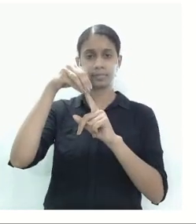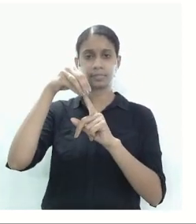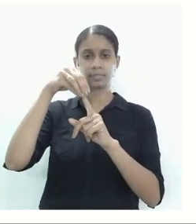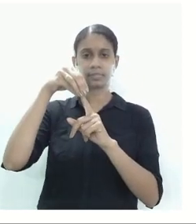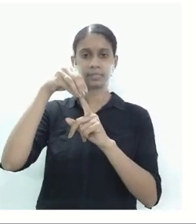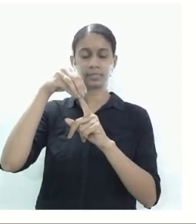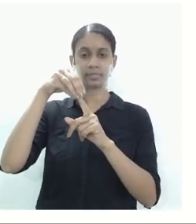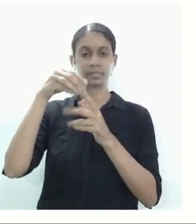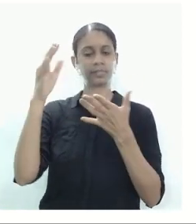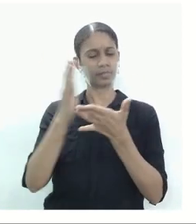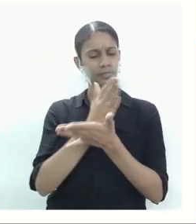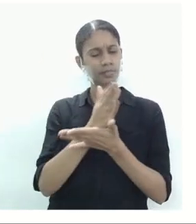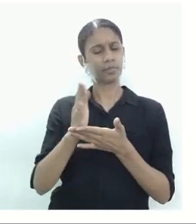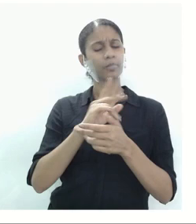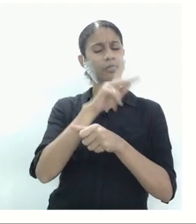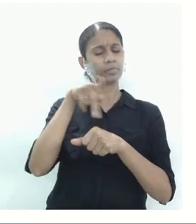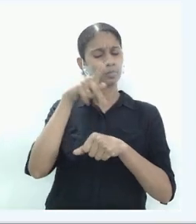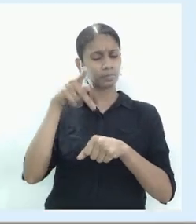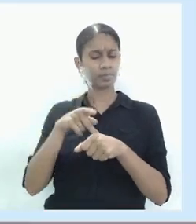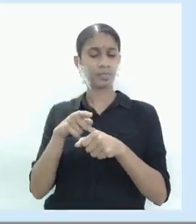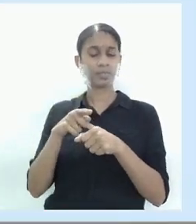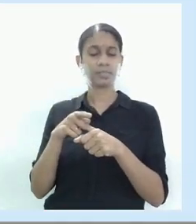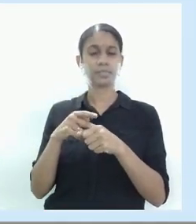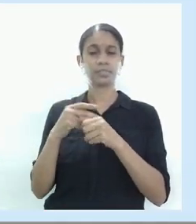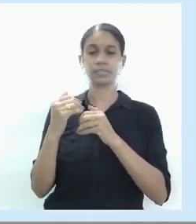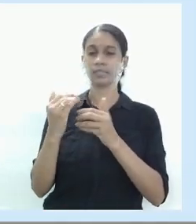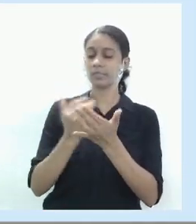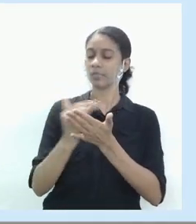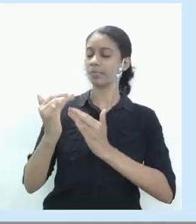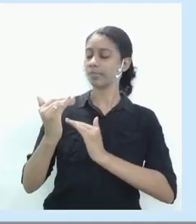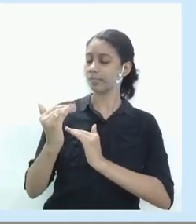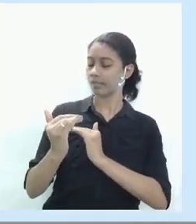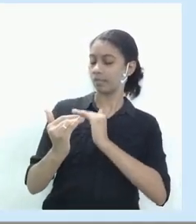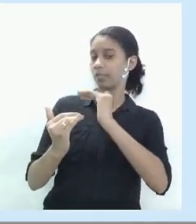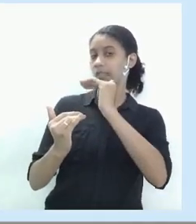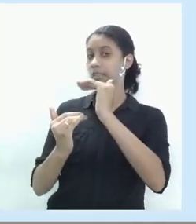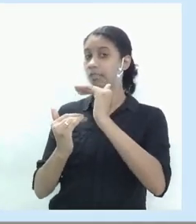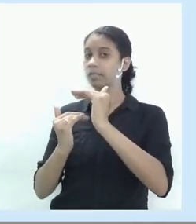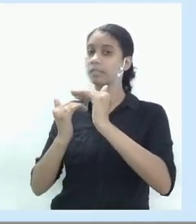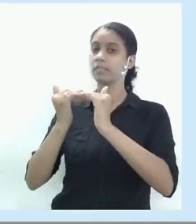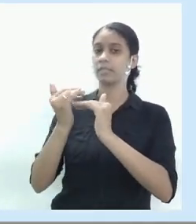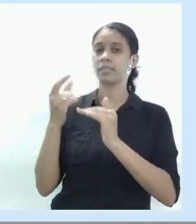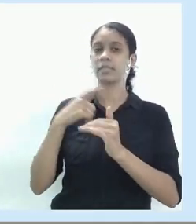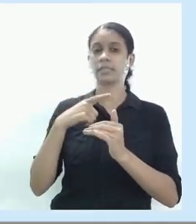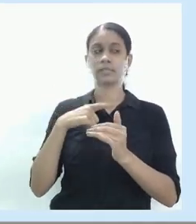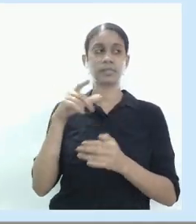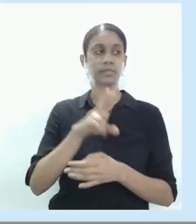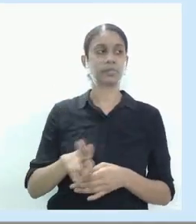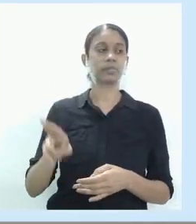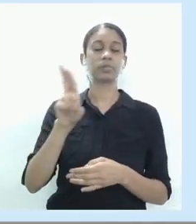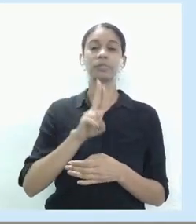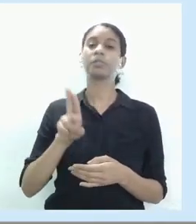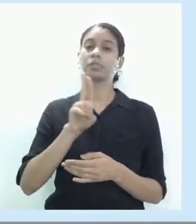em alguns países emergentes. Então, um exemplo disso. Nós temos uma marca de arquivo